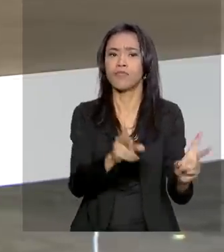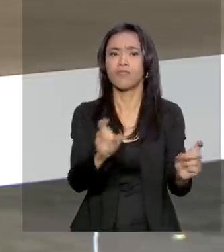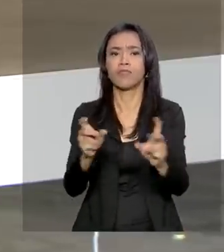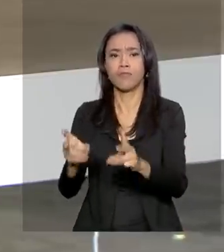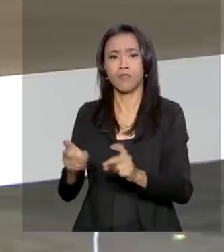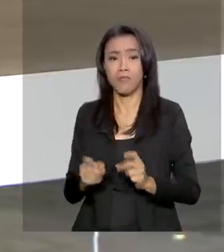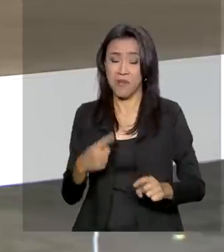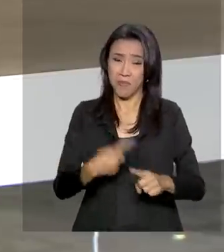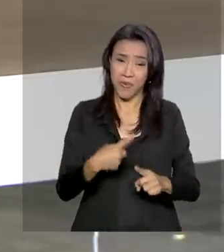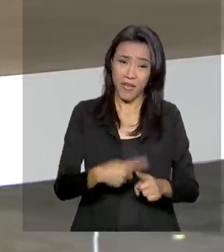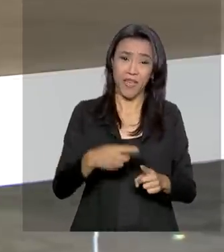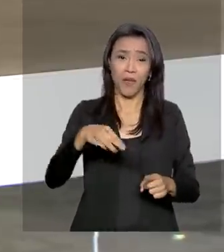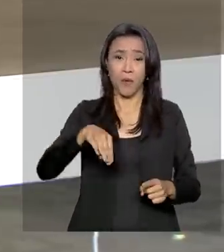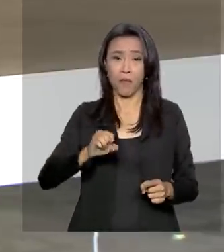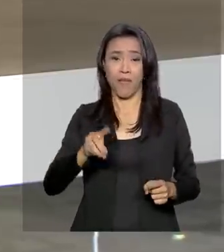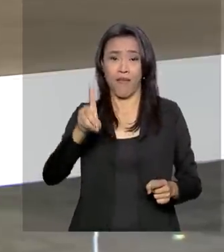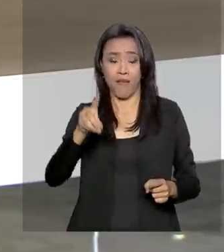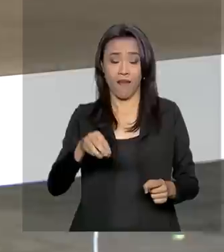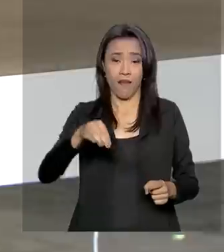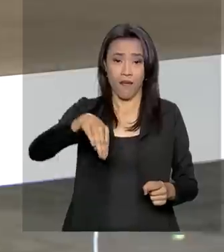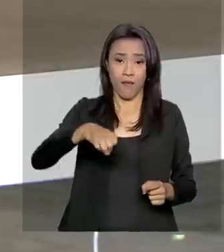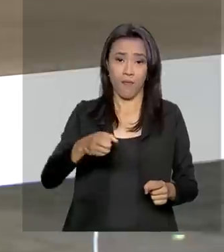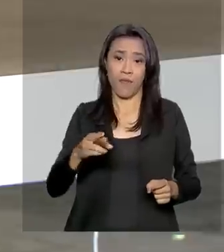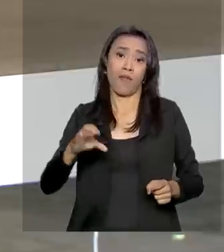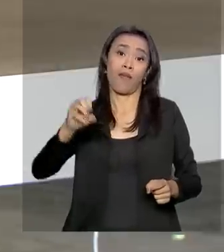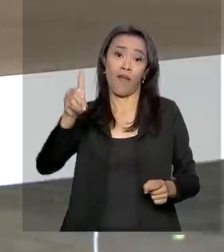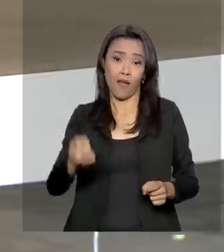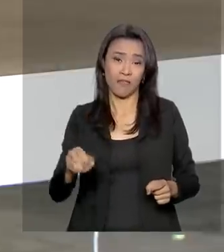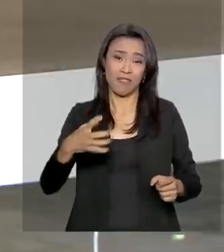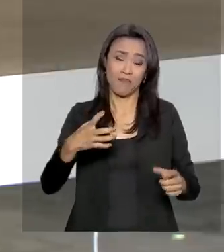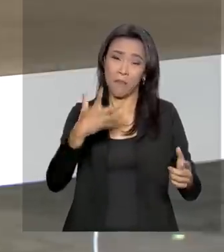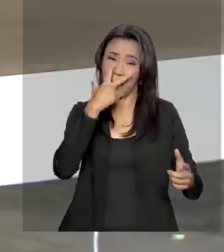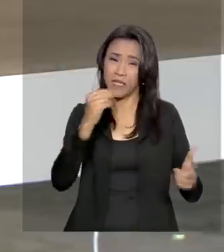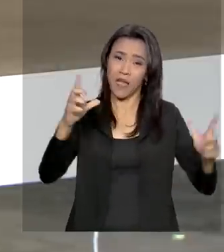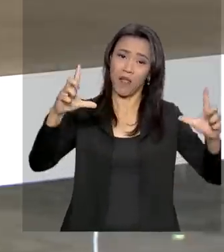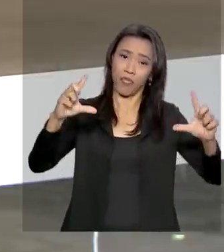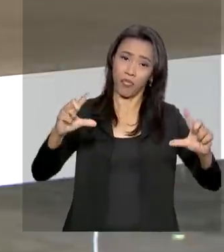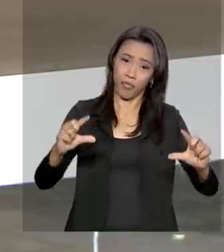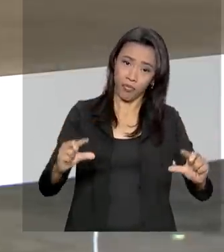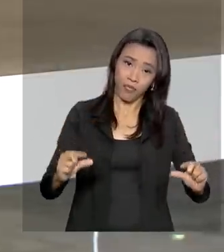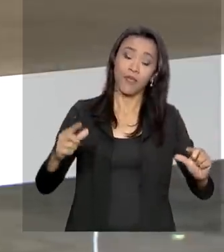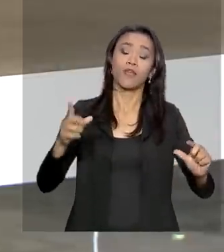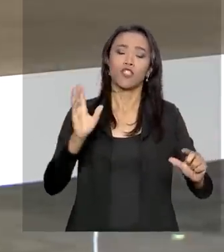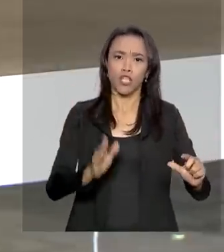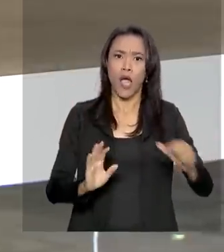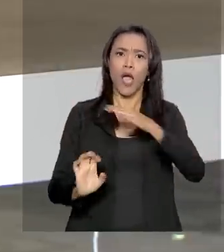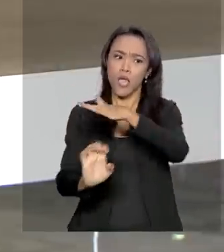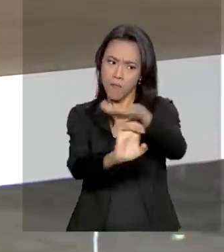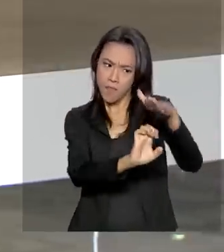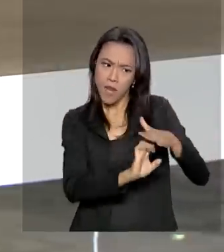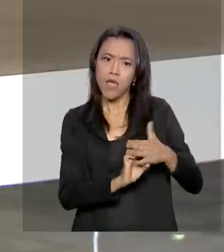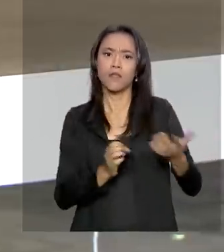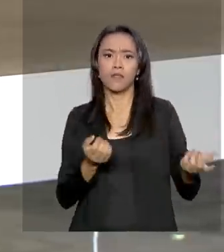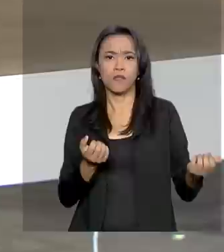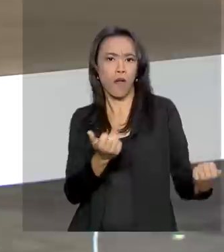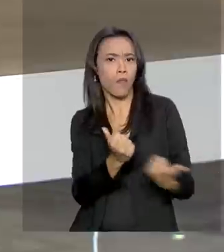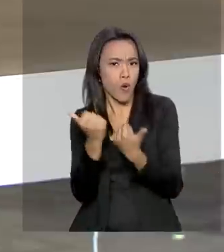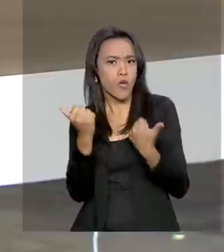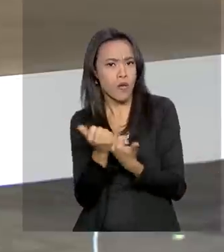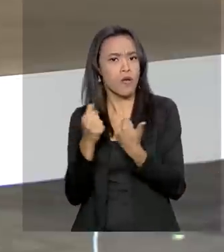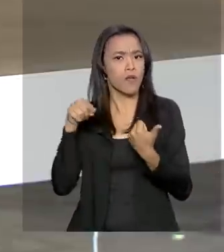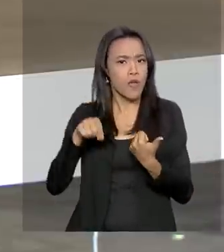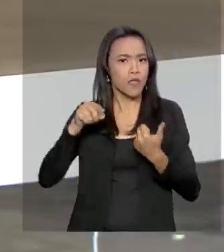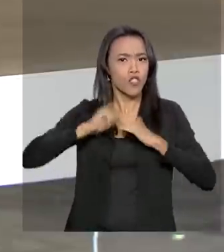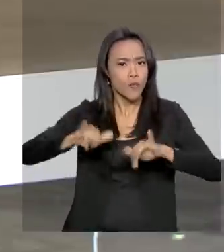sente uma queda nessa época do ano. Mais de 300 empresas já declararam apoio a essa iniciativa. Então vai ser uma